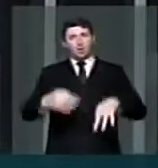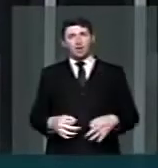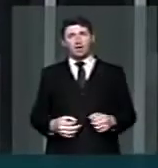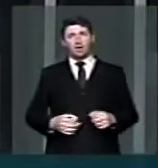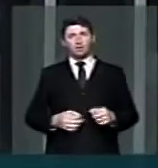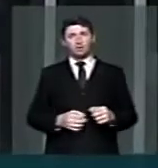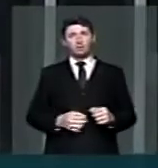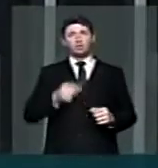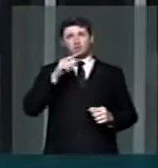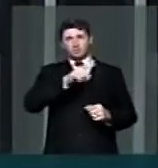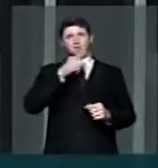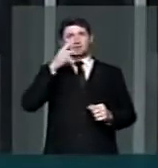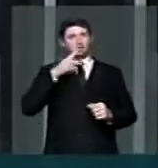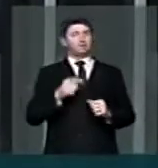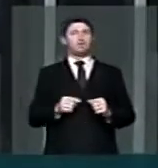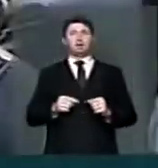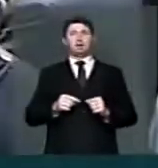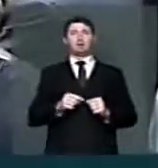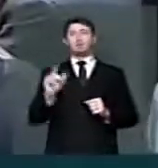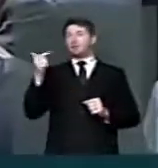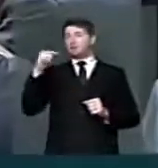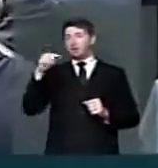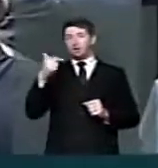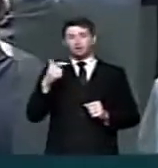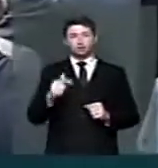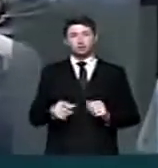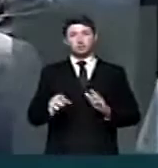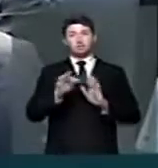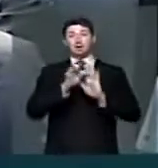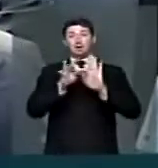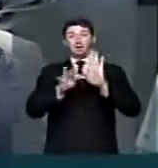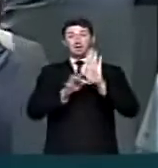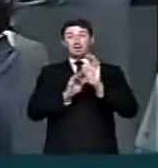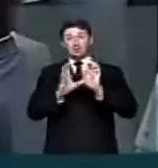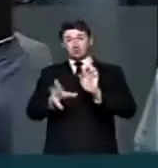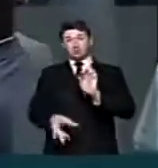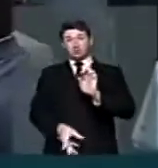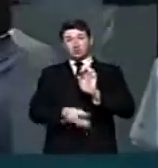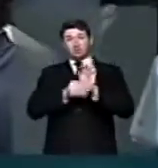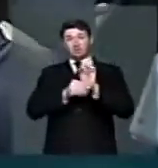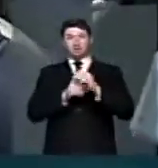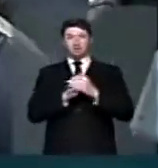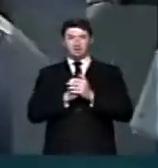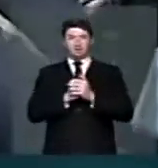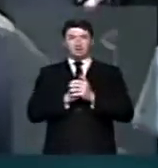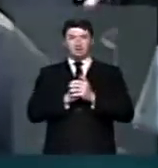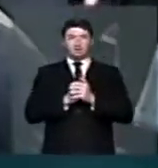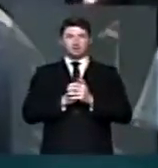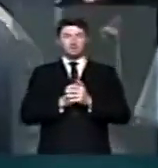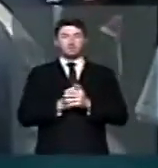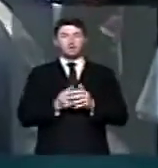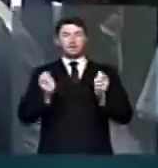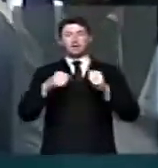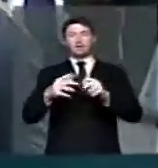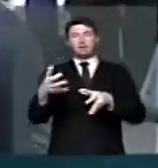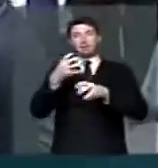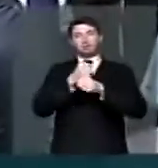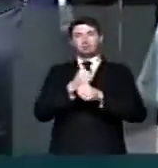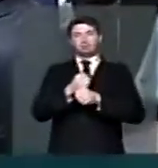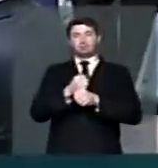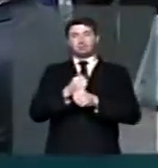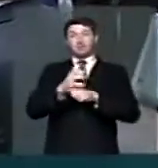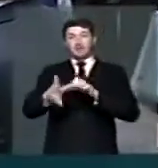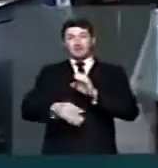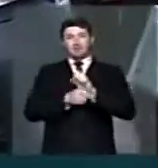excelência, quando diz que não havia texto de emenda que pudesse ser aglutinada. Emenda